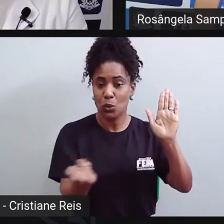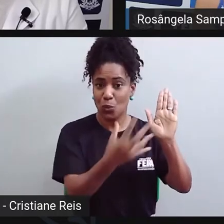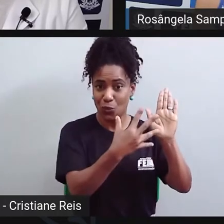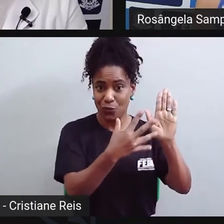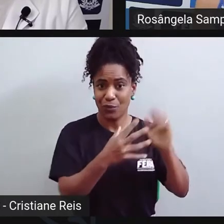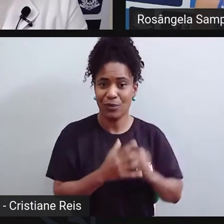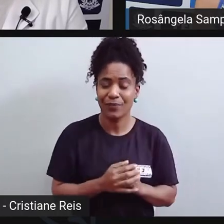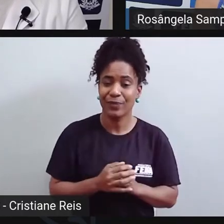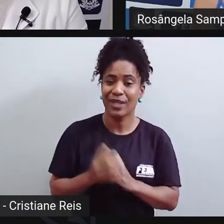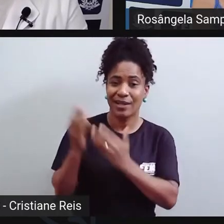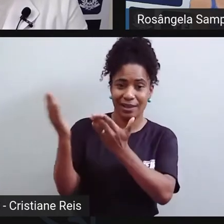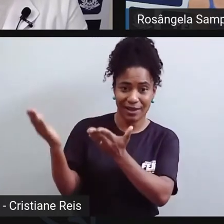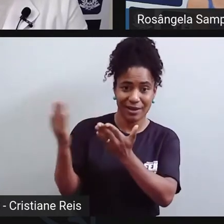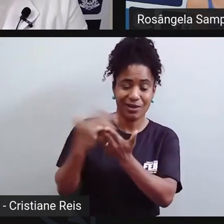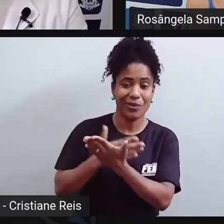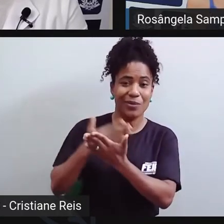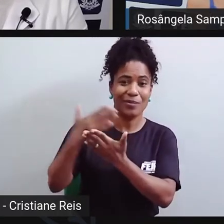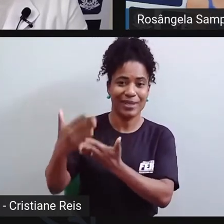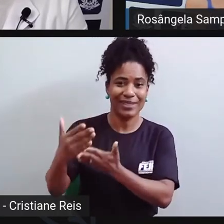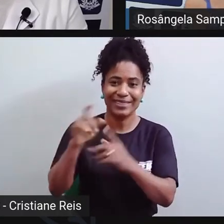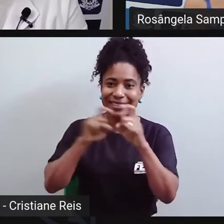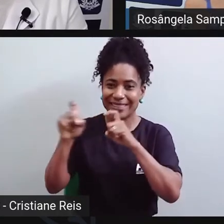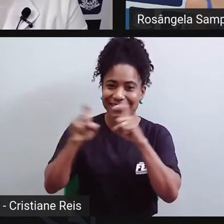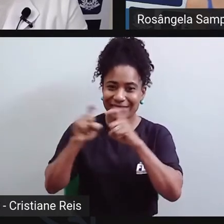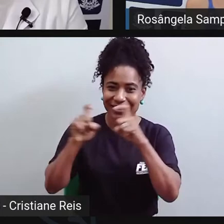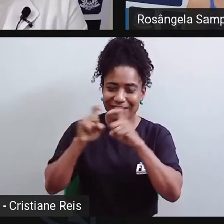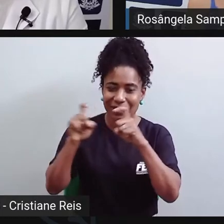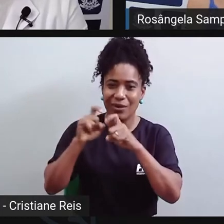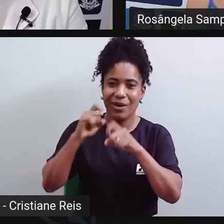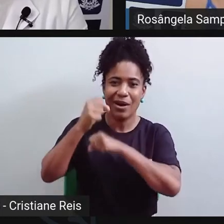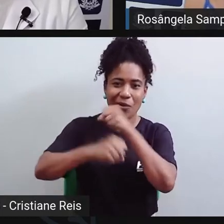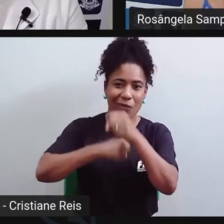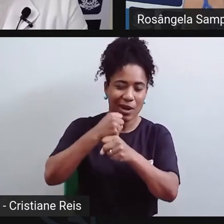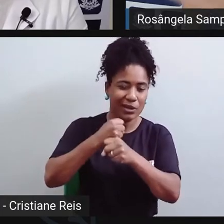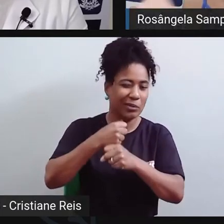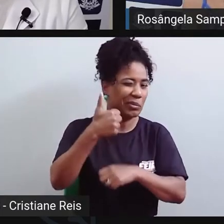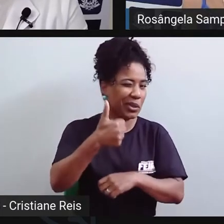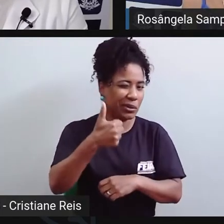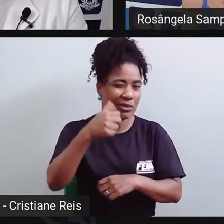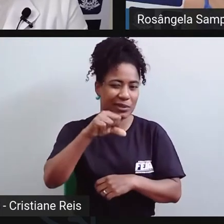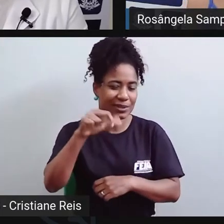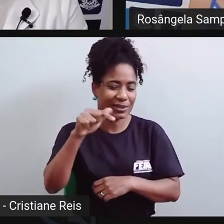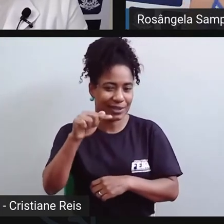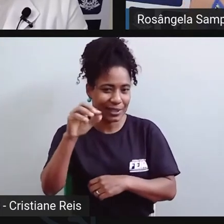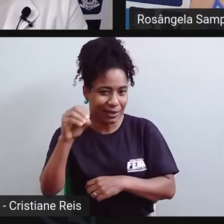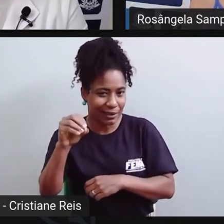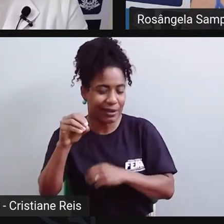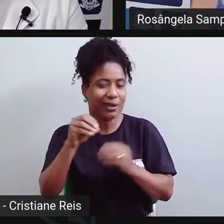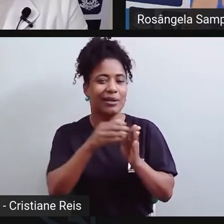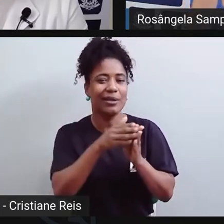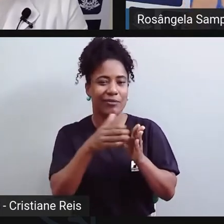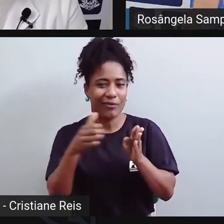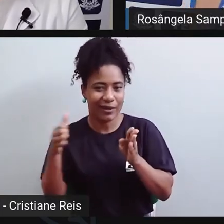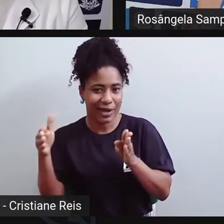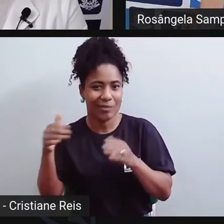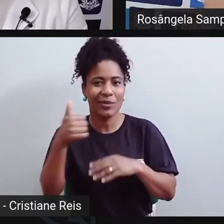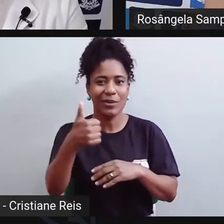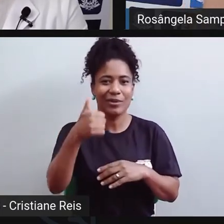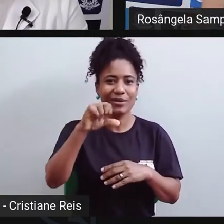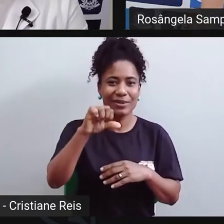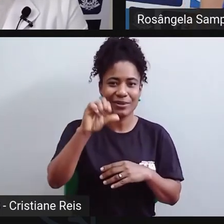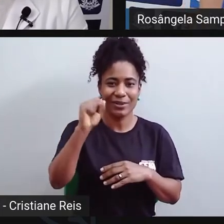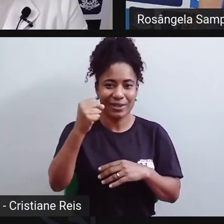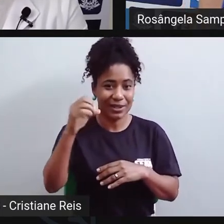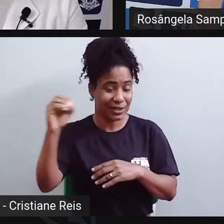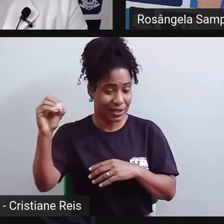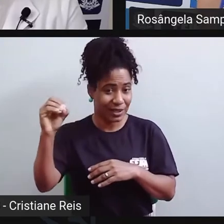e só consegue, olha, de 70 e pouco, isso passa para 80 e vai batalhando.